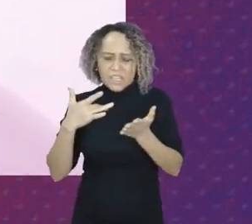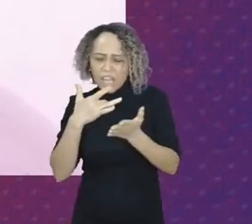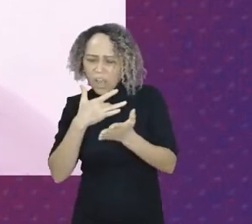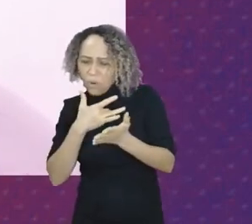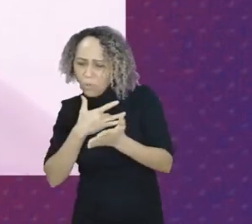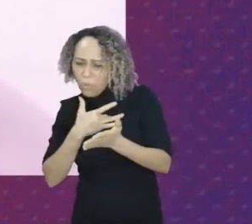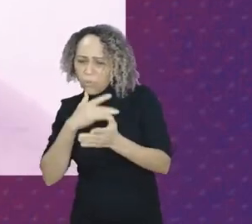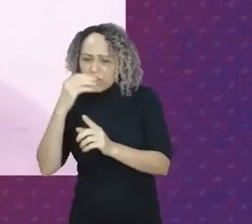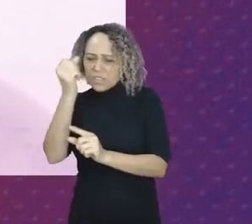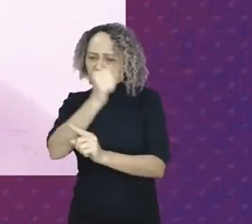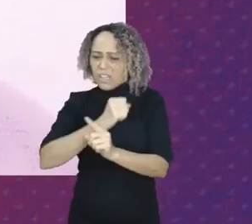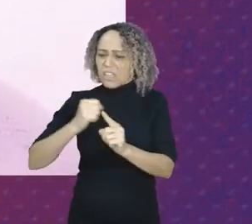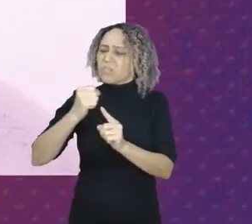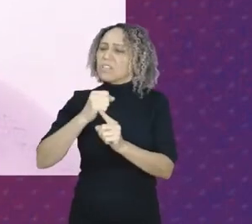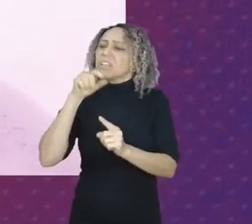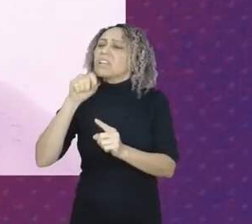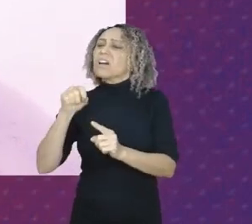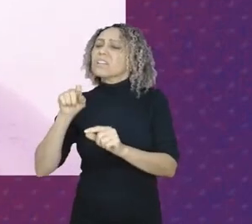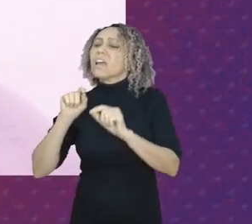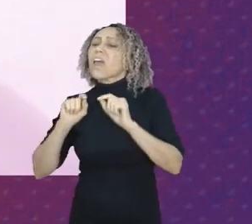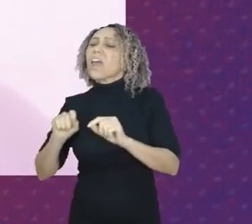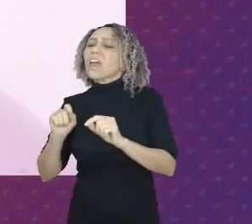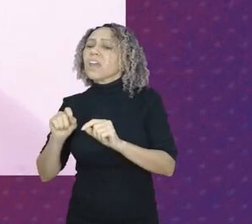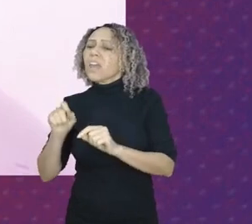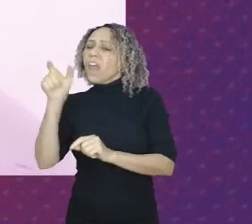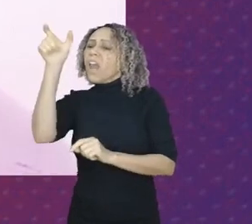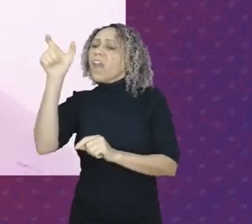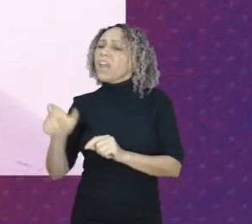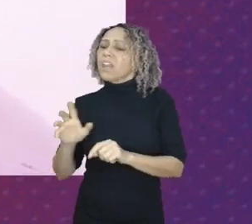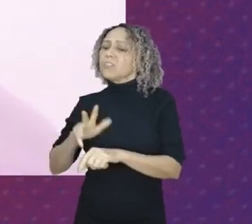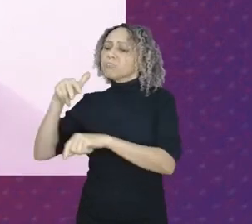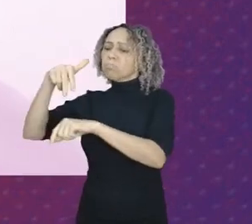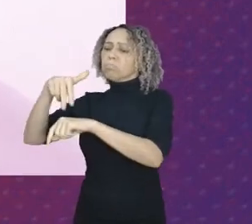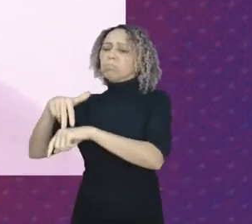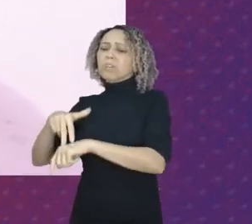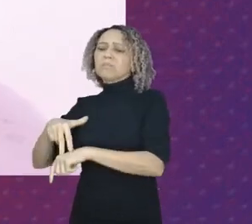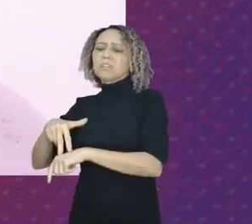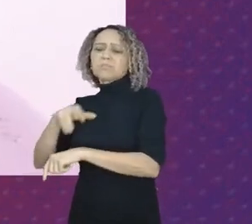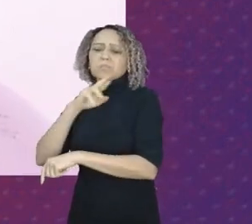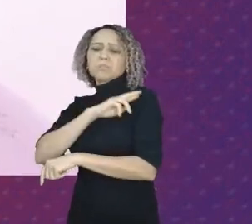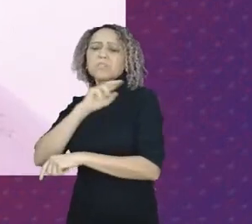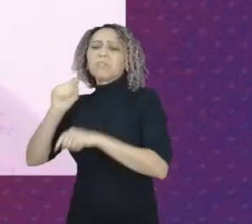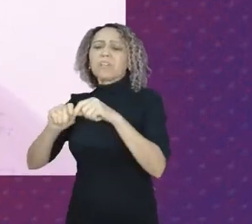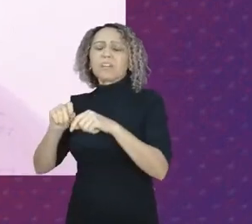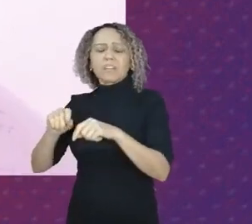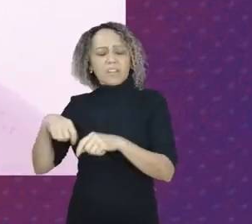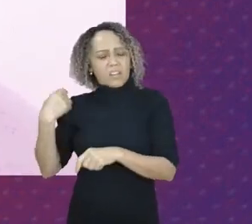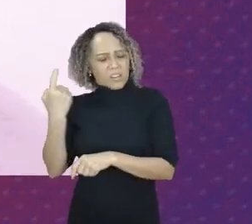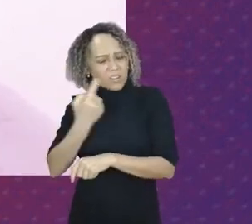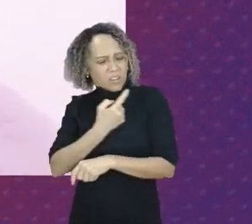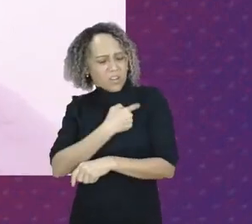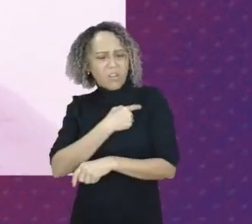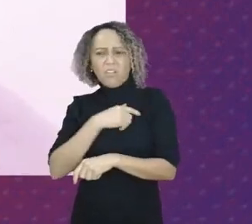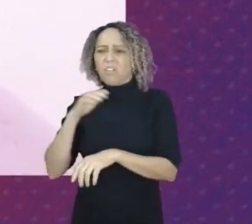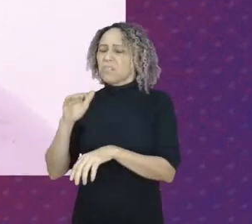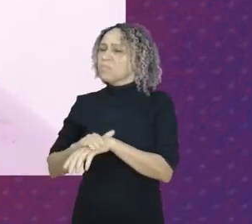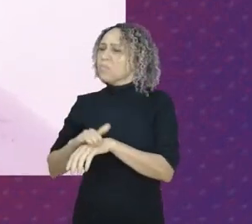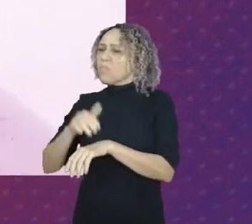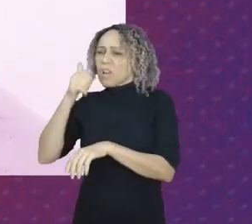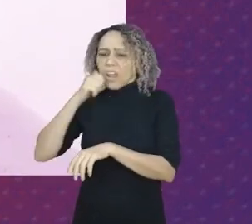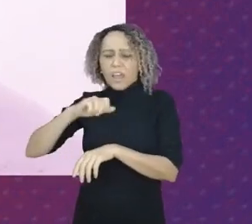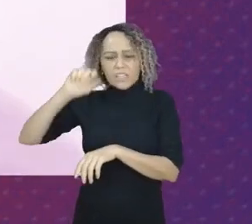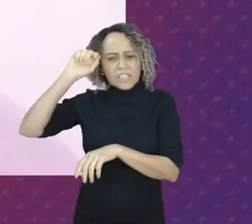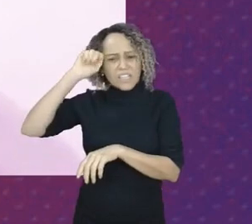civil, quem está ali à frente? Somos nós, mulheres negras, a todo momento,